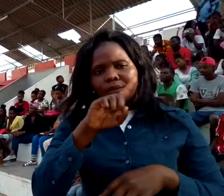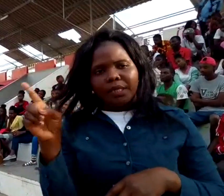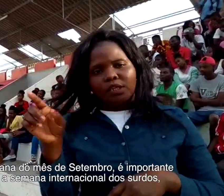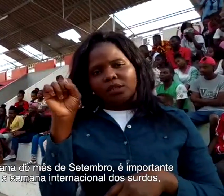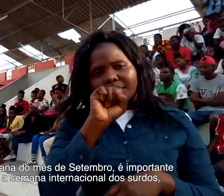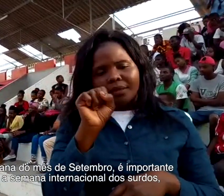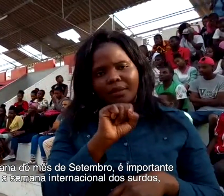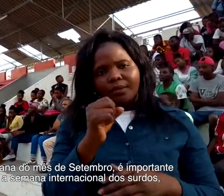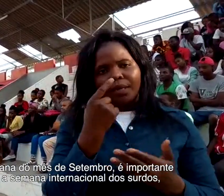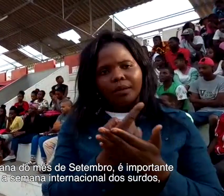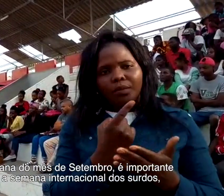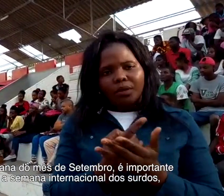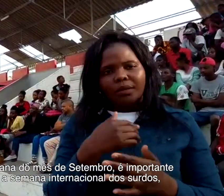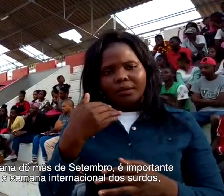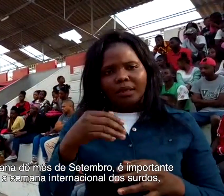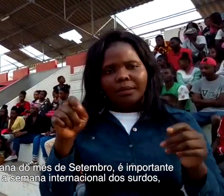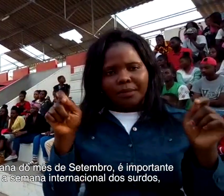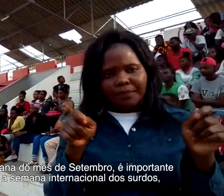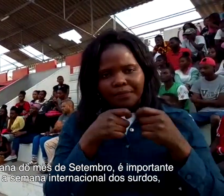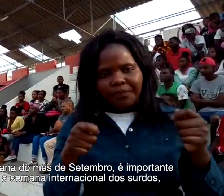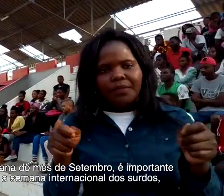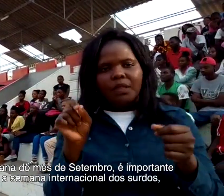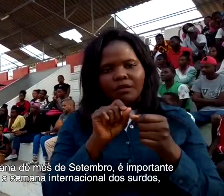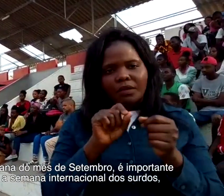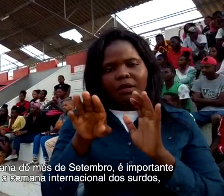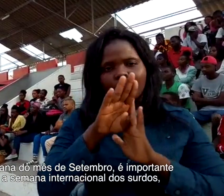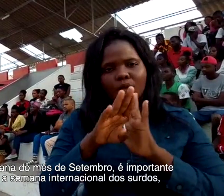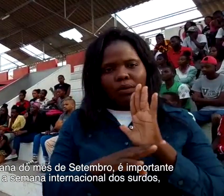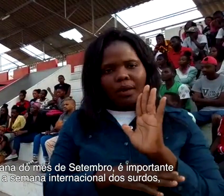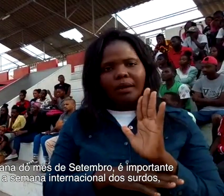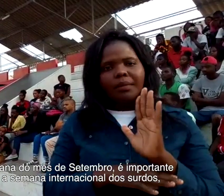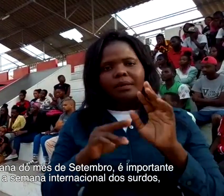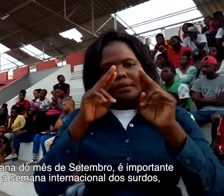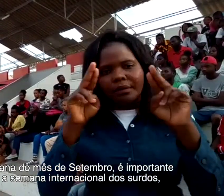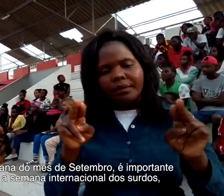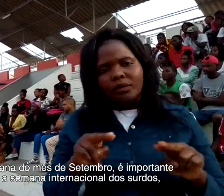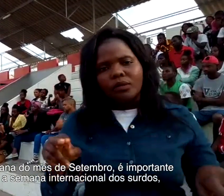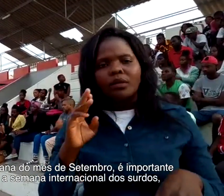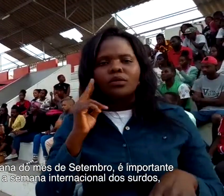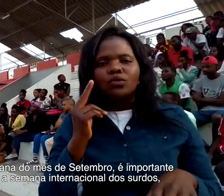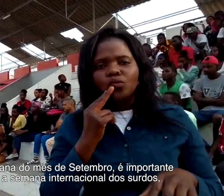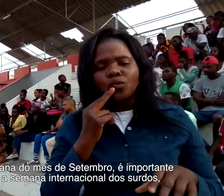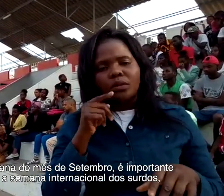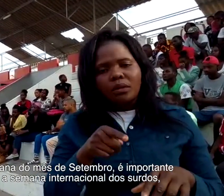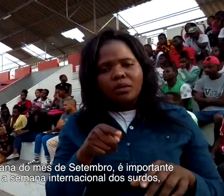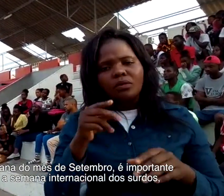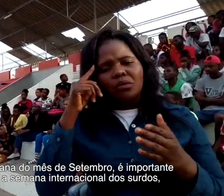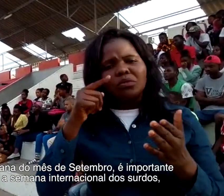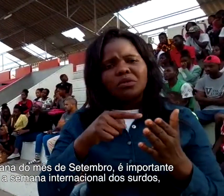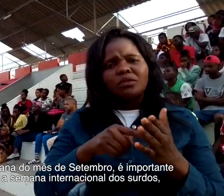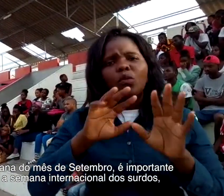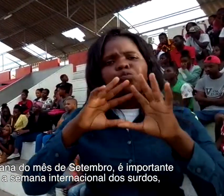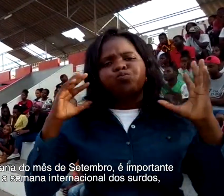Na última semana do mês de setembro, é importante comemorar-se a Semana